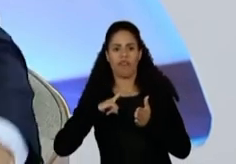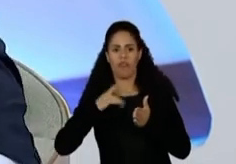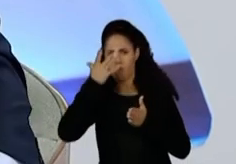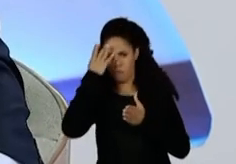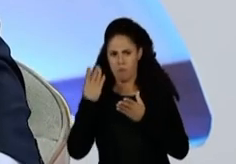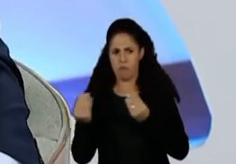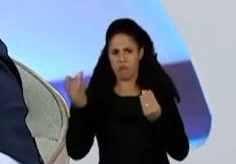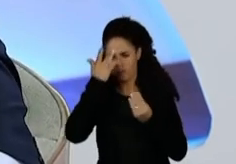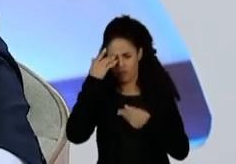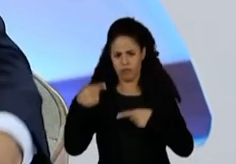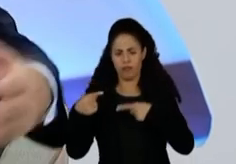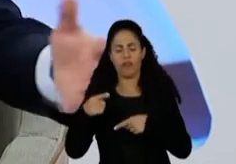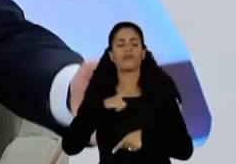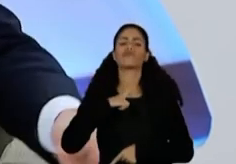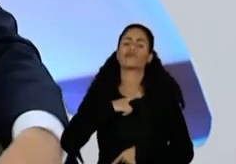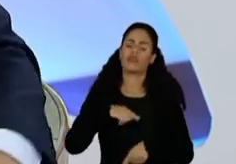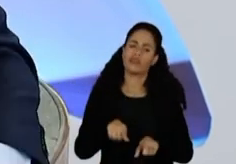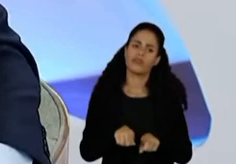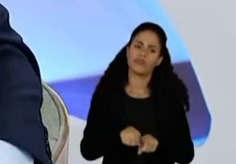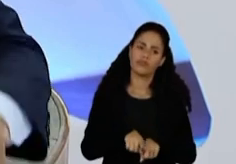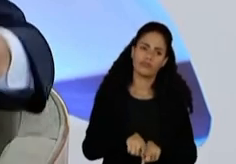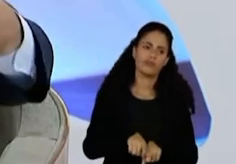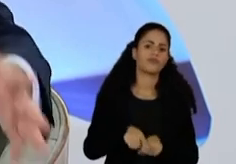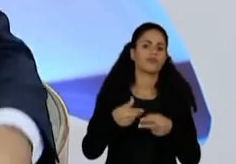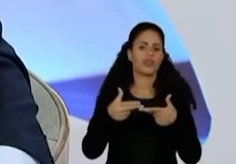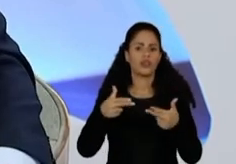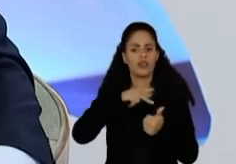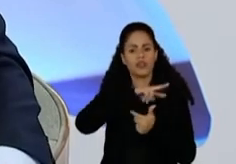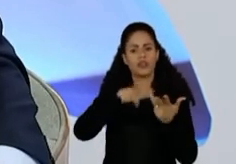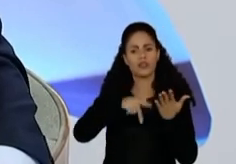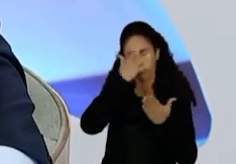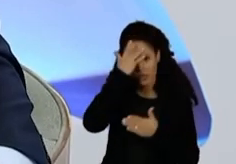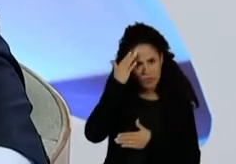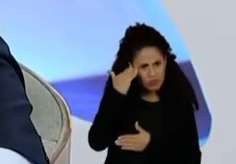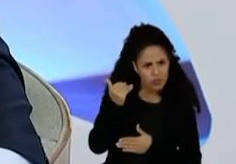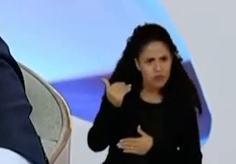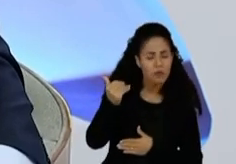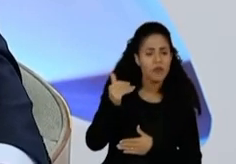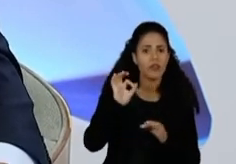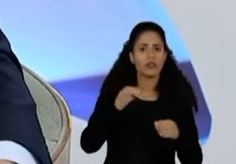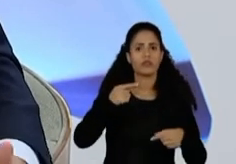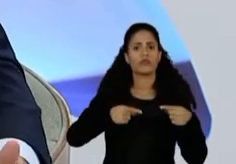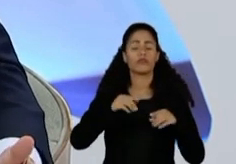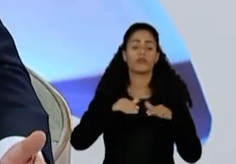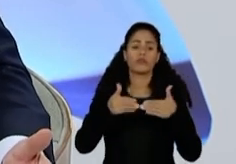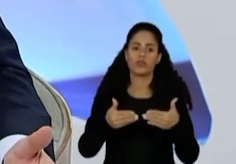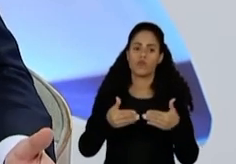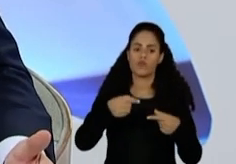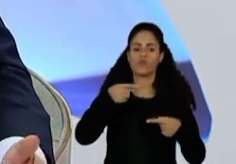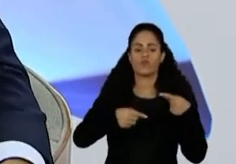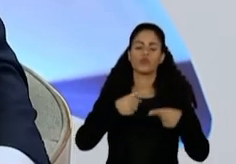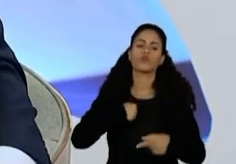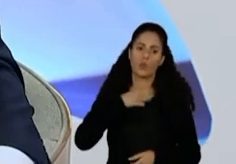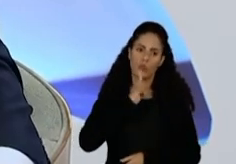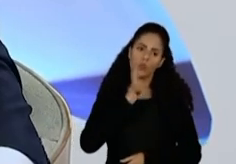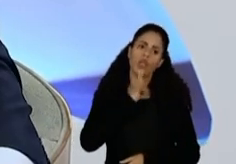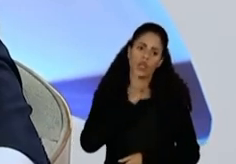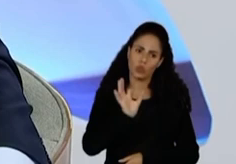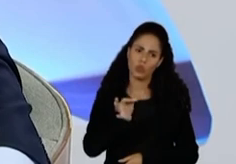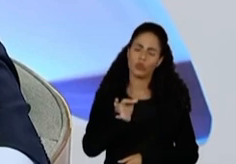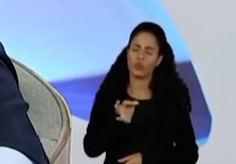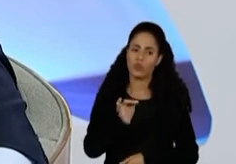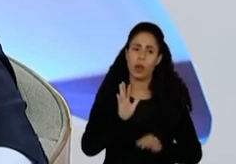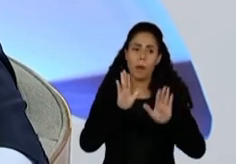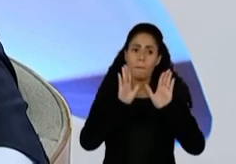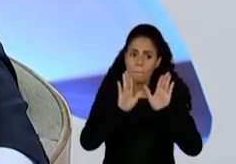região ali das missões. Trabalharam com Getúlio, com Jango, com Juscelino, enfim. Então, assim, política eu conheço, mas